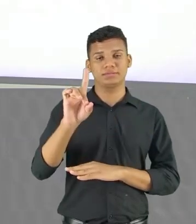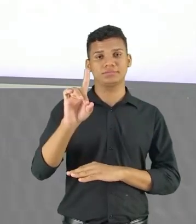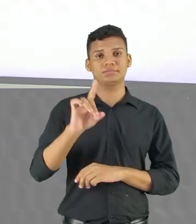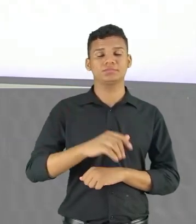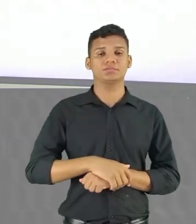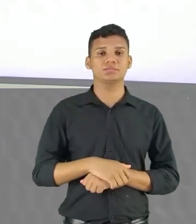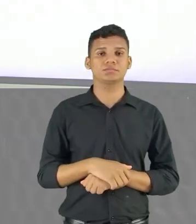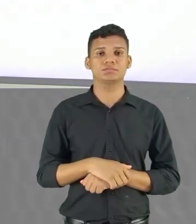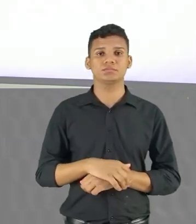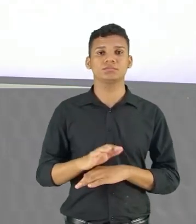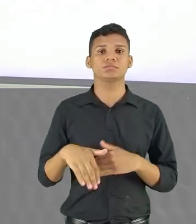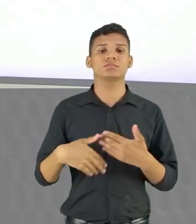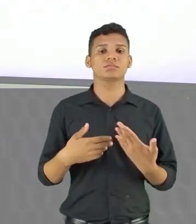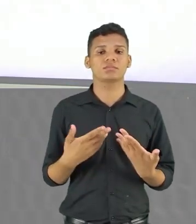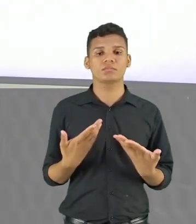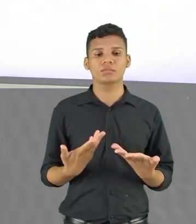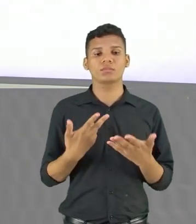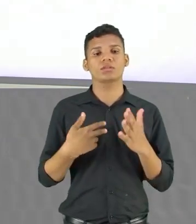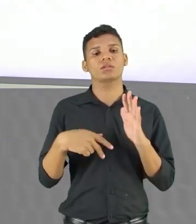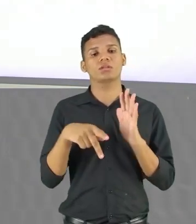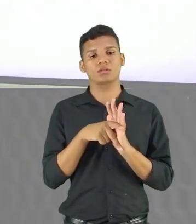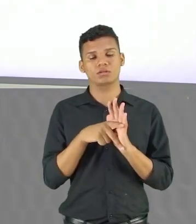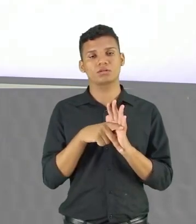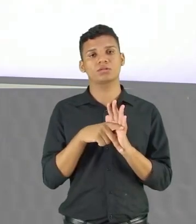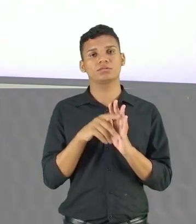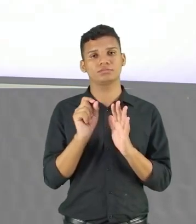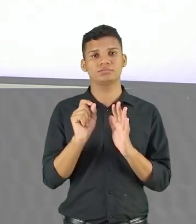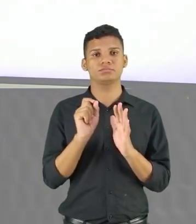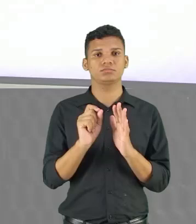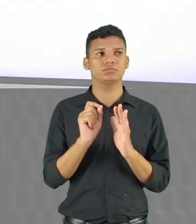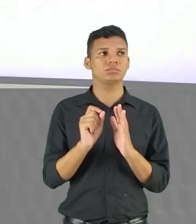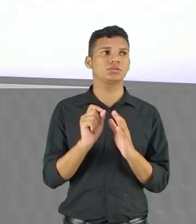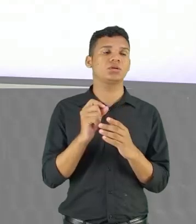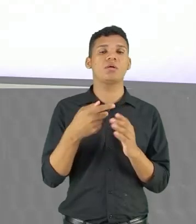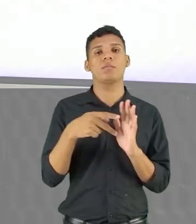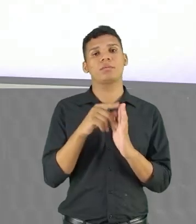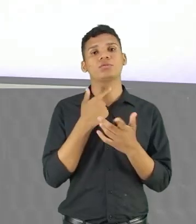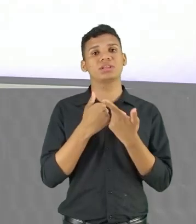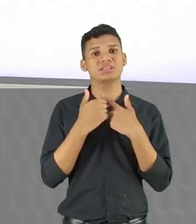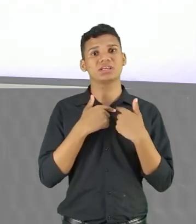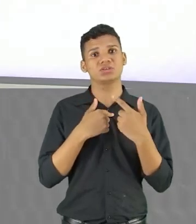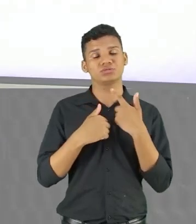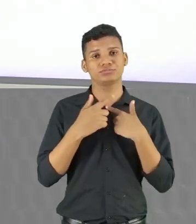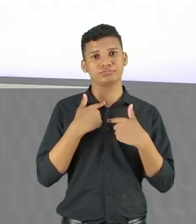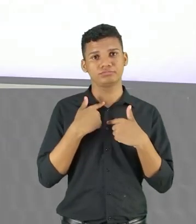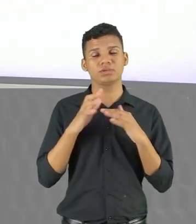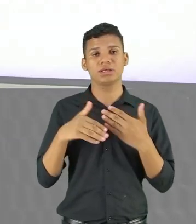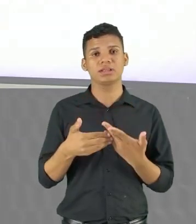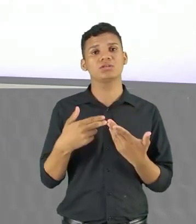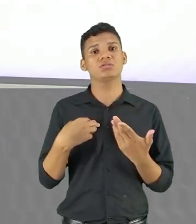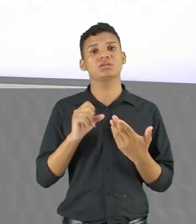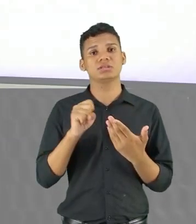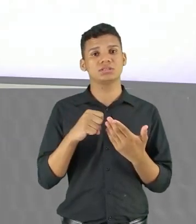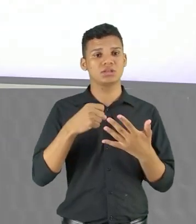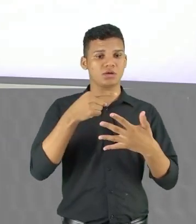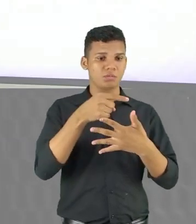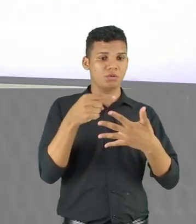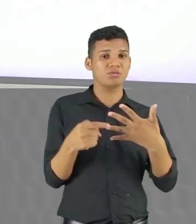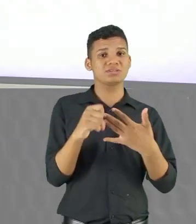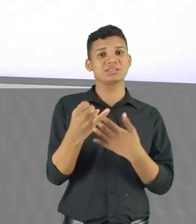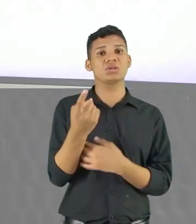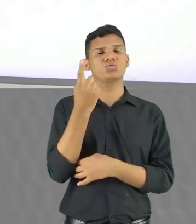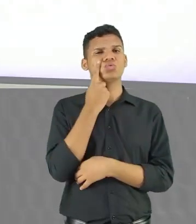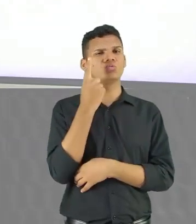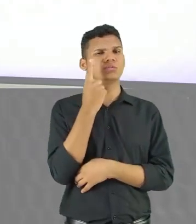serenidade Sedimentada Pela entrega Pacífica Ao desejo Então esse Era o nosso gabarito Se tiverem